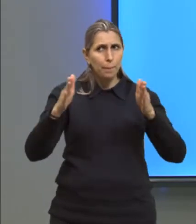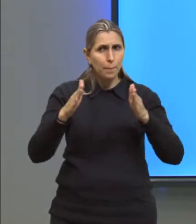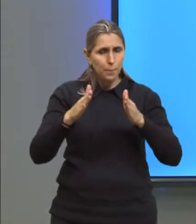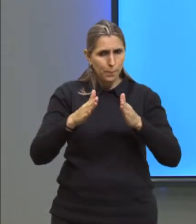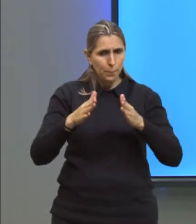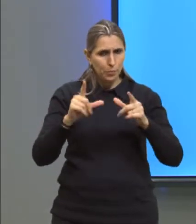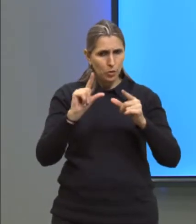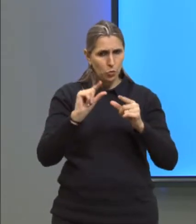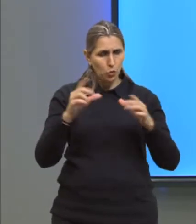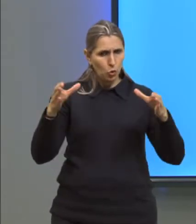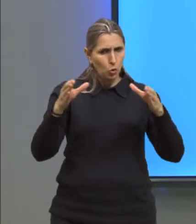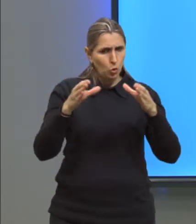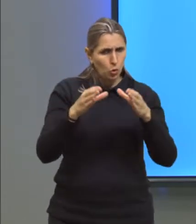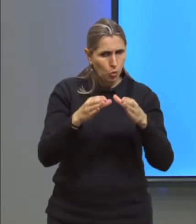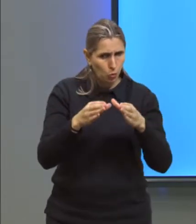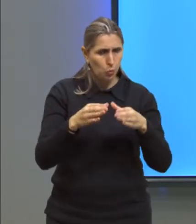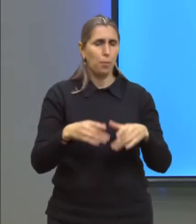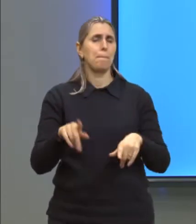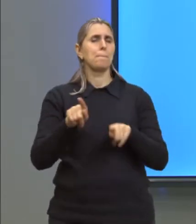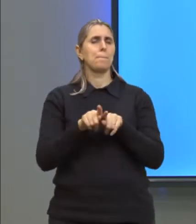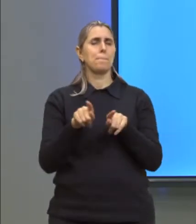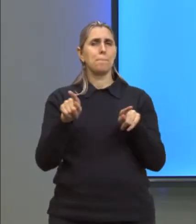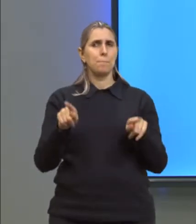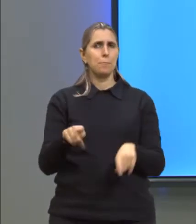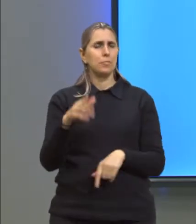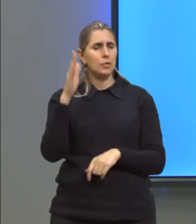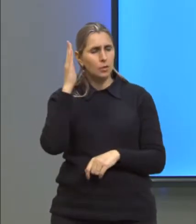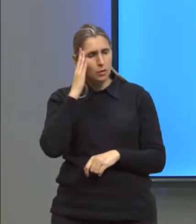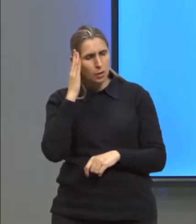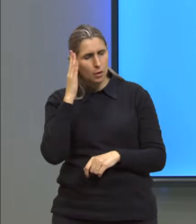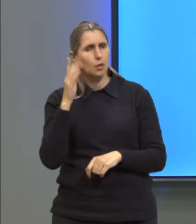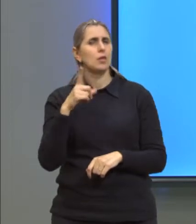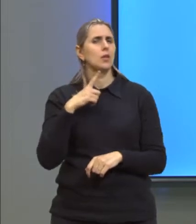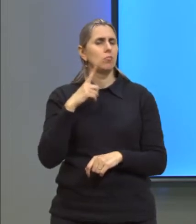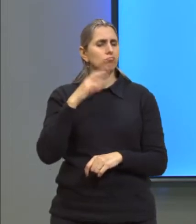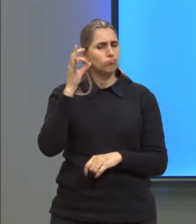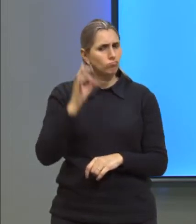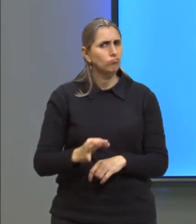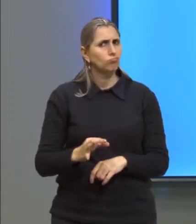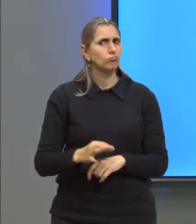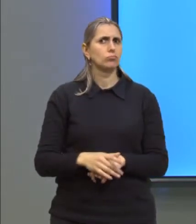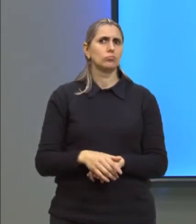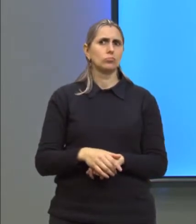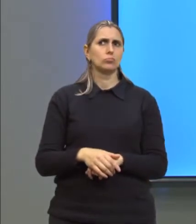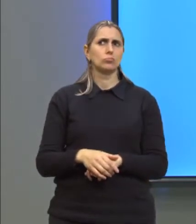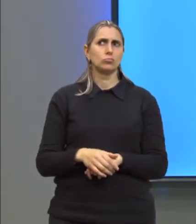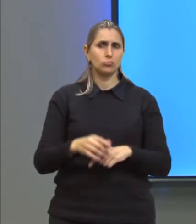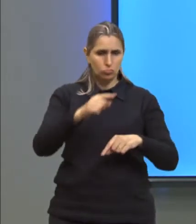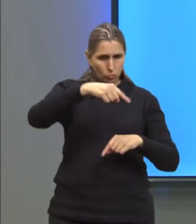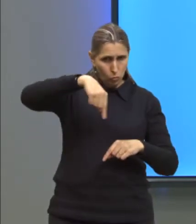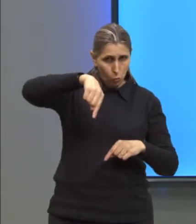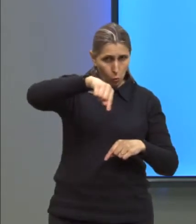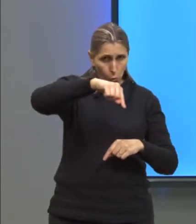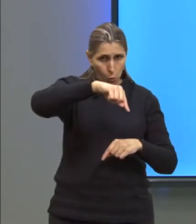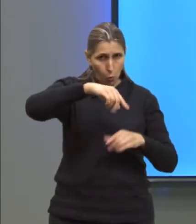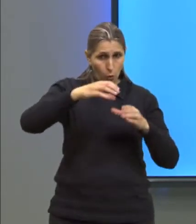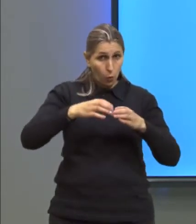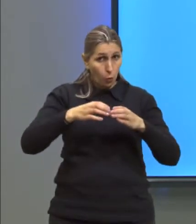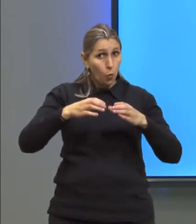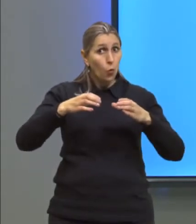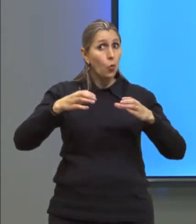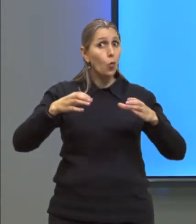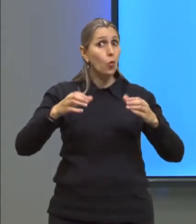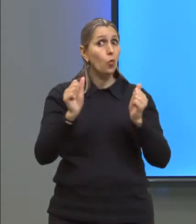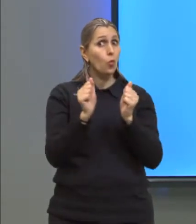diminui o seu tamanho. Mas, a gente tem que saber, temos que ter a certeza de que o orifício, perfuração vai aumentar